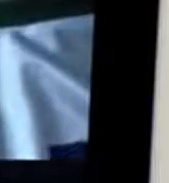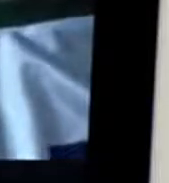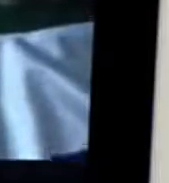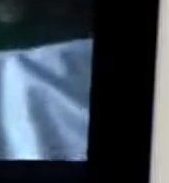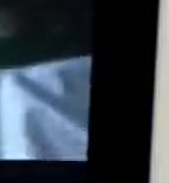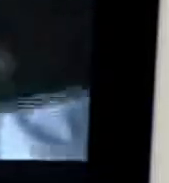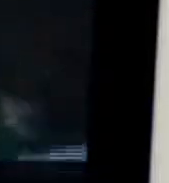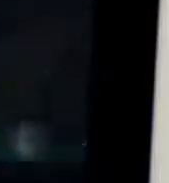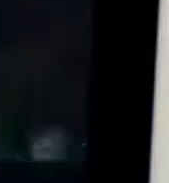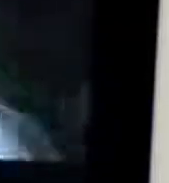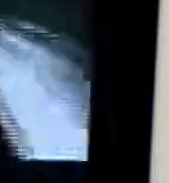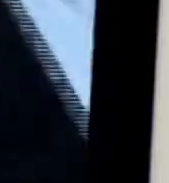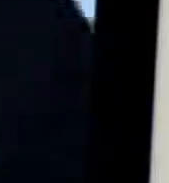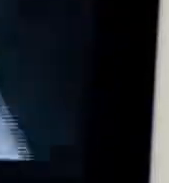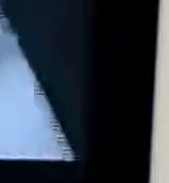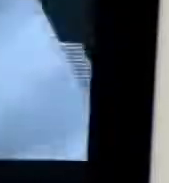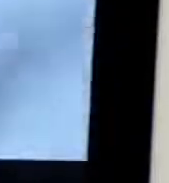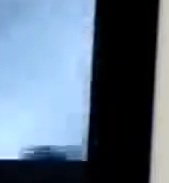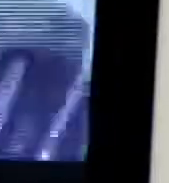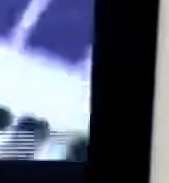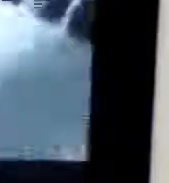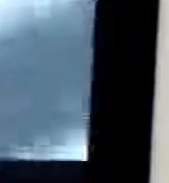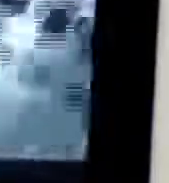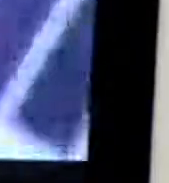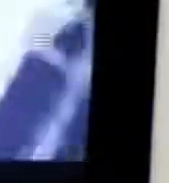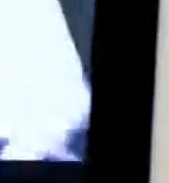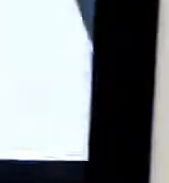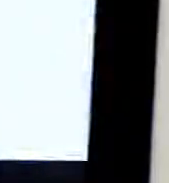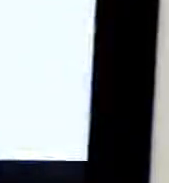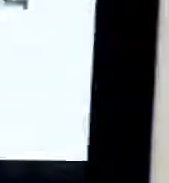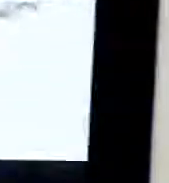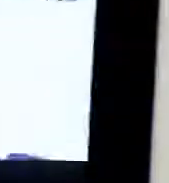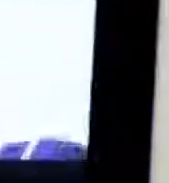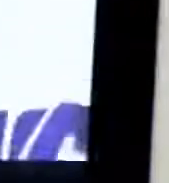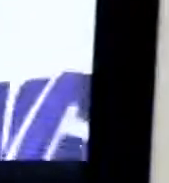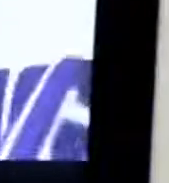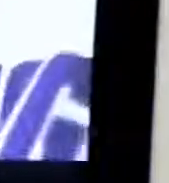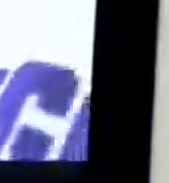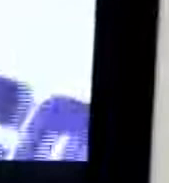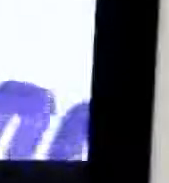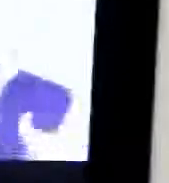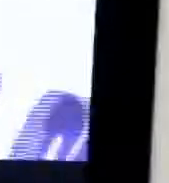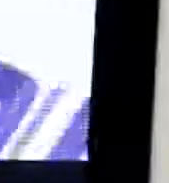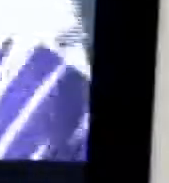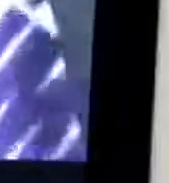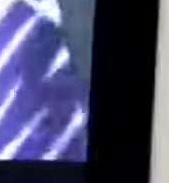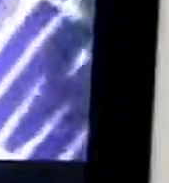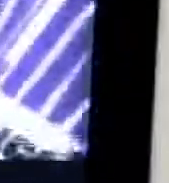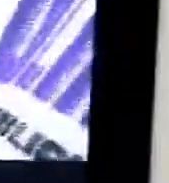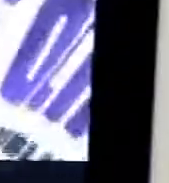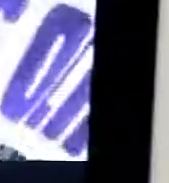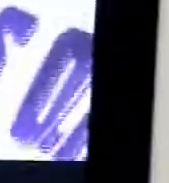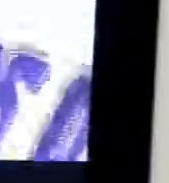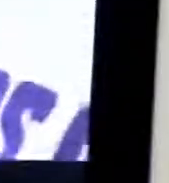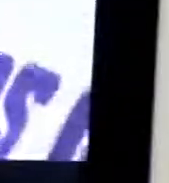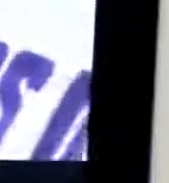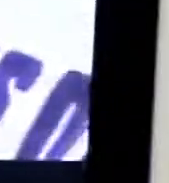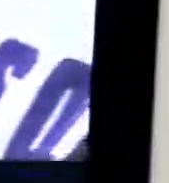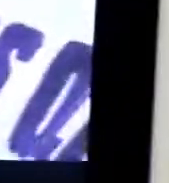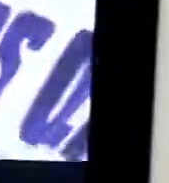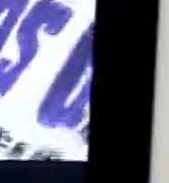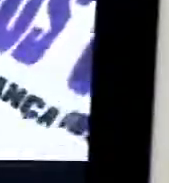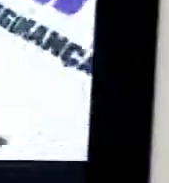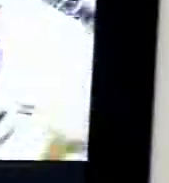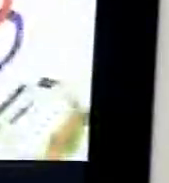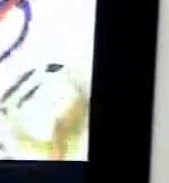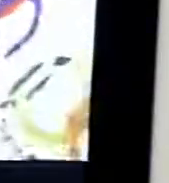senhora senhora não aplicou nada aí não senhora para com isso não para com isso para com isso vamos